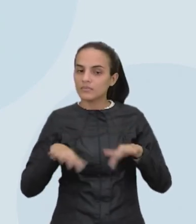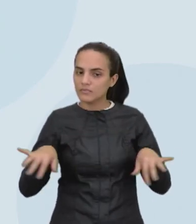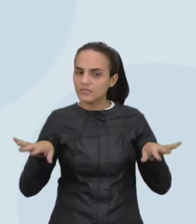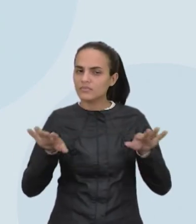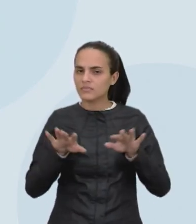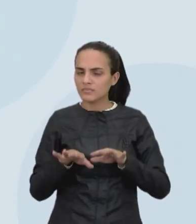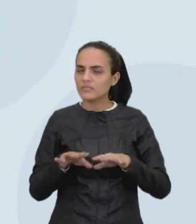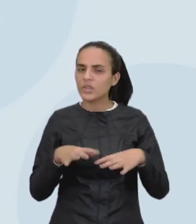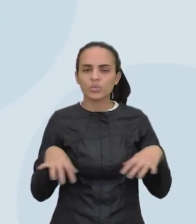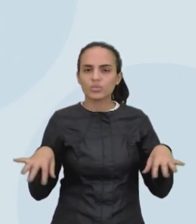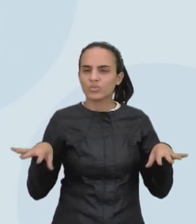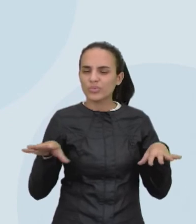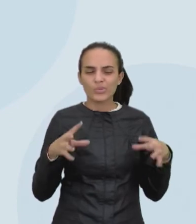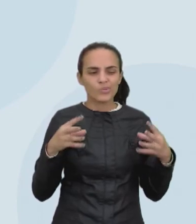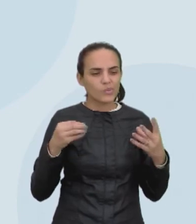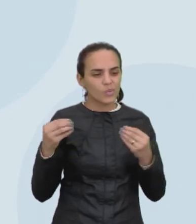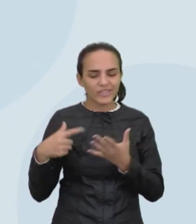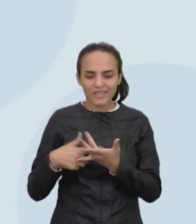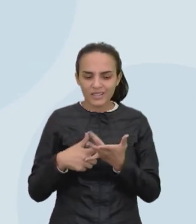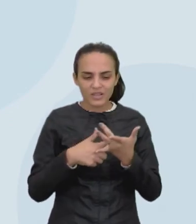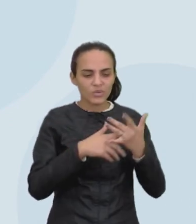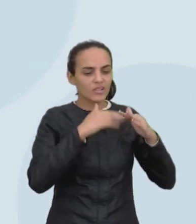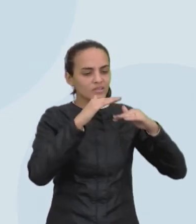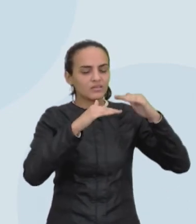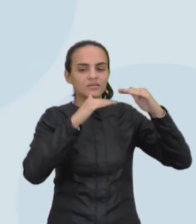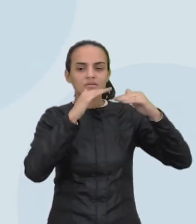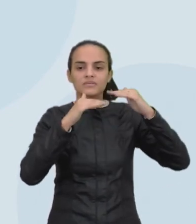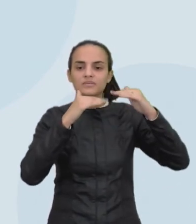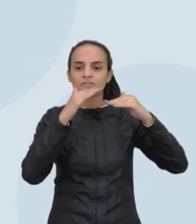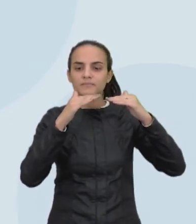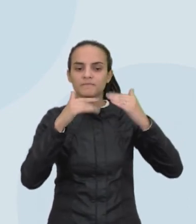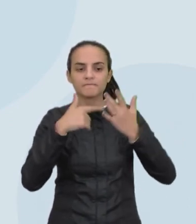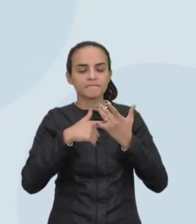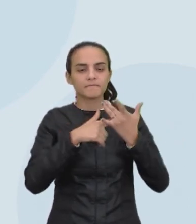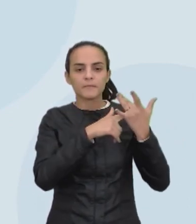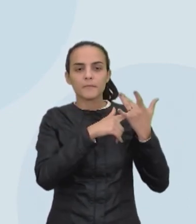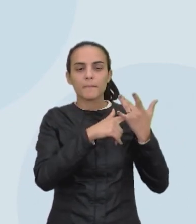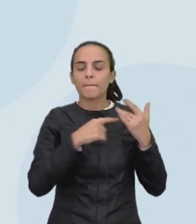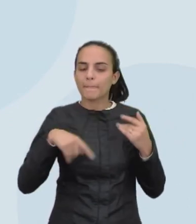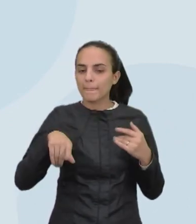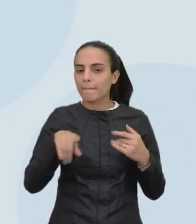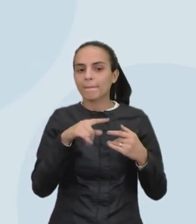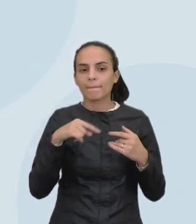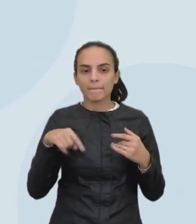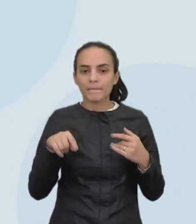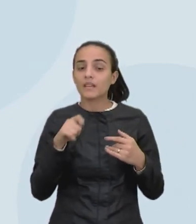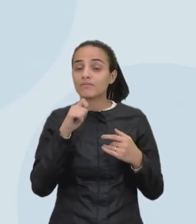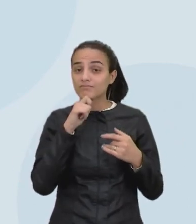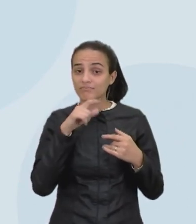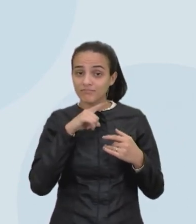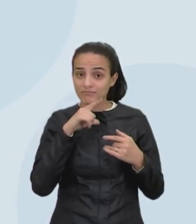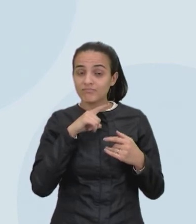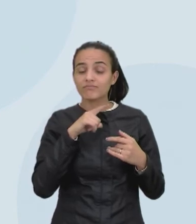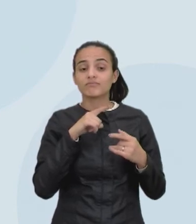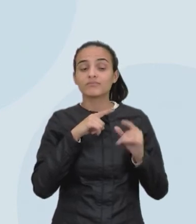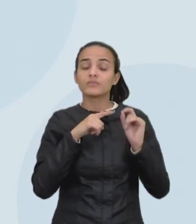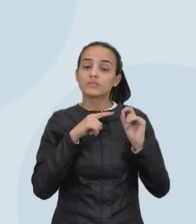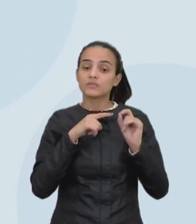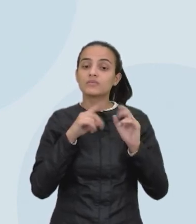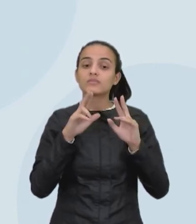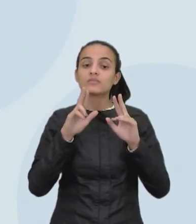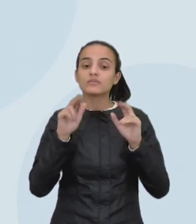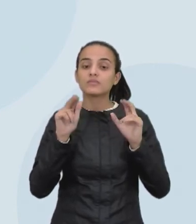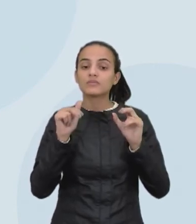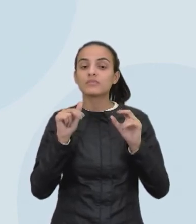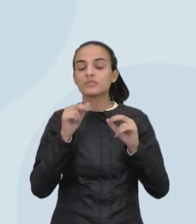isso, apesar de tanto desenvolvimento tecnológico, a gente ainda tem questões, por